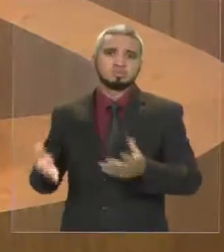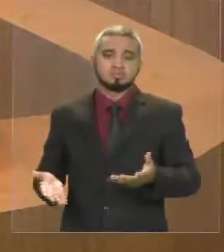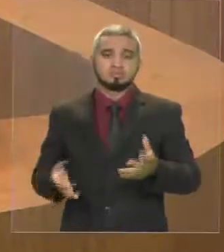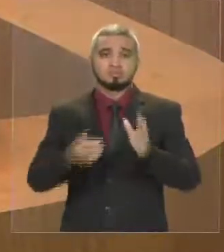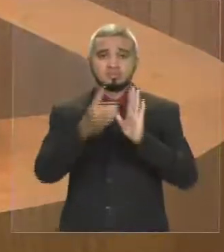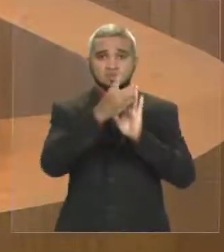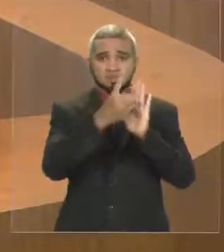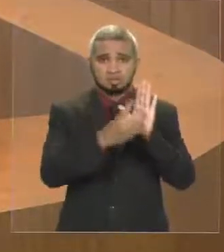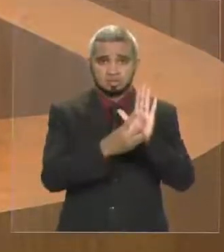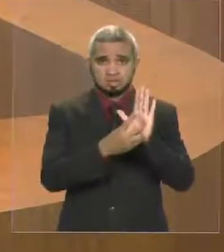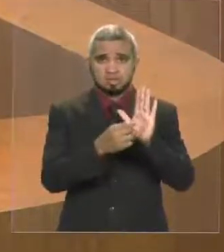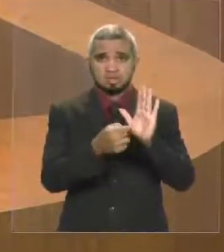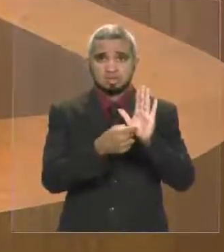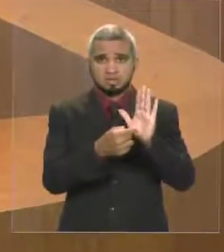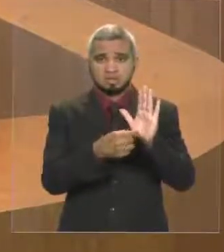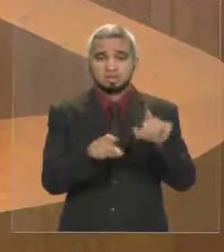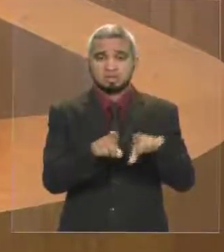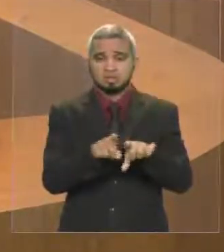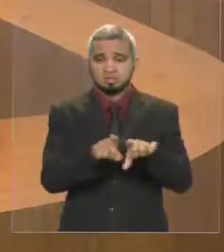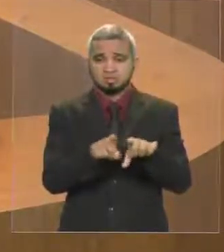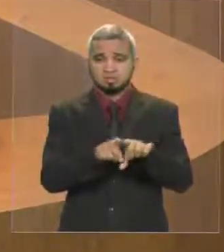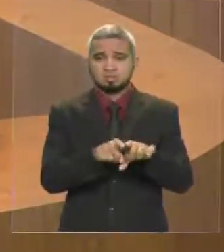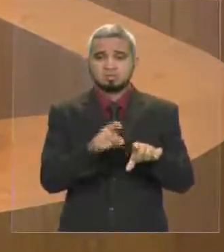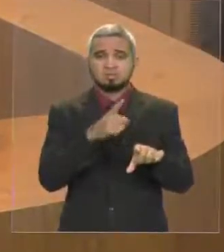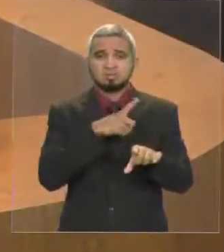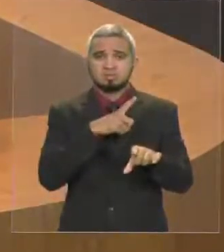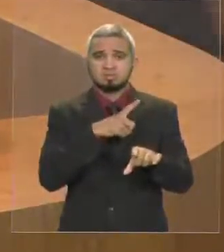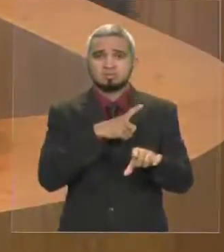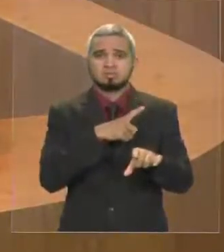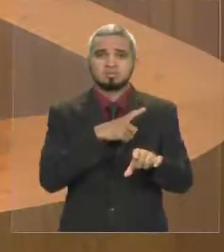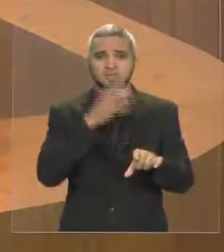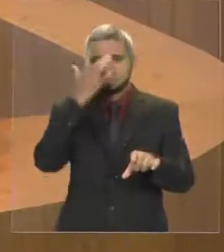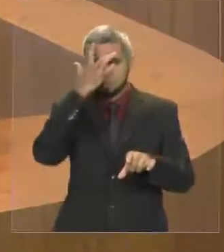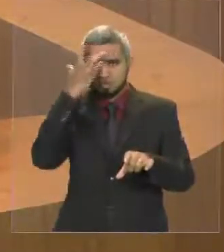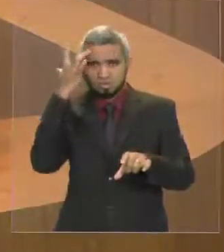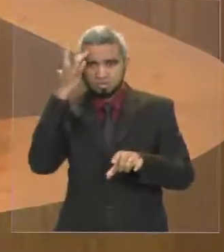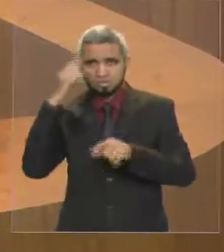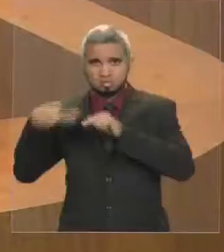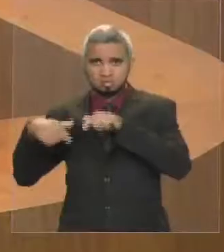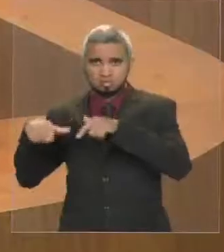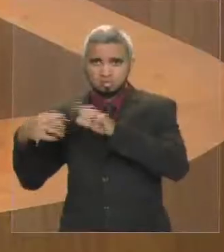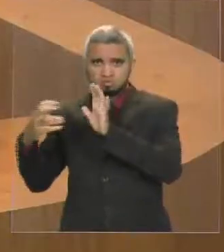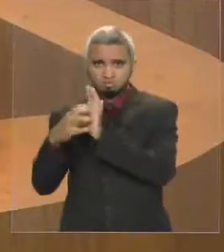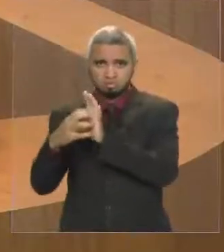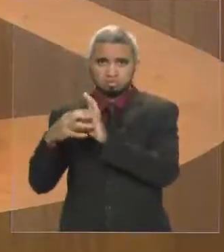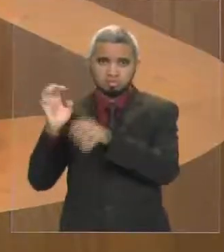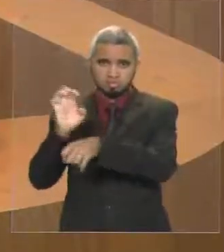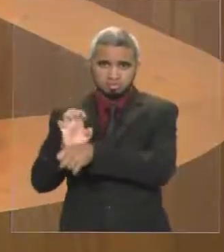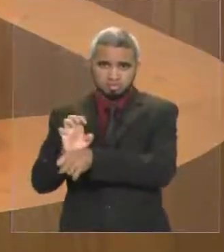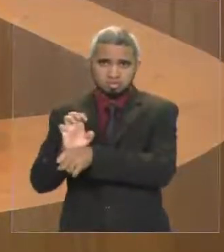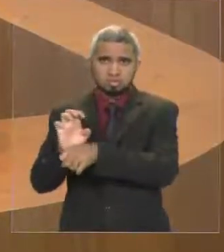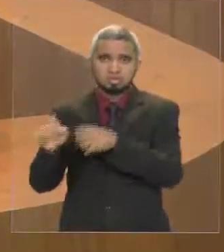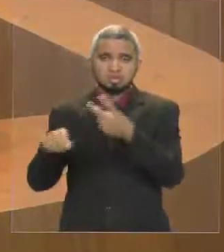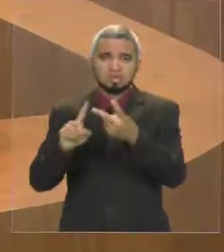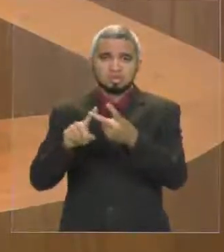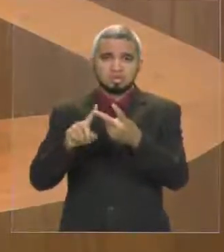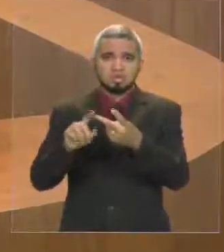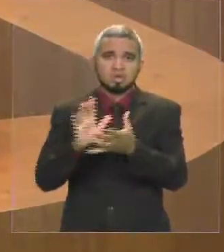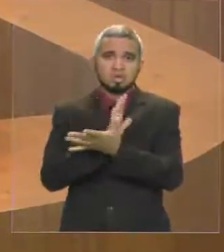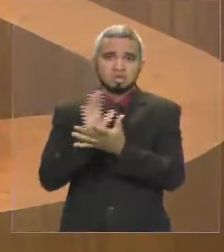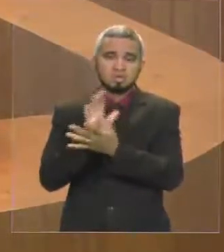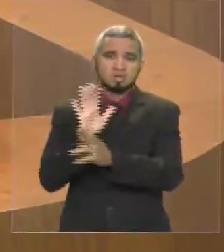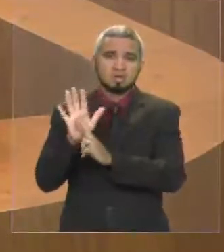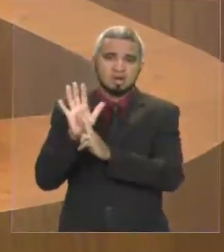destacar que ele é composto de membros do Estado, da segurança pública, como também de representantes